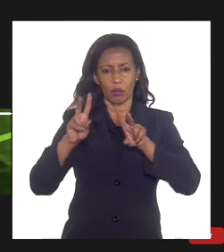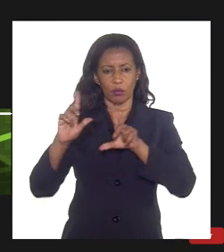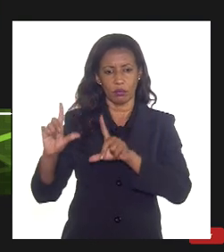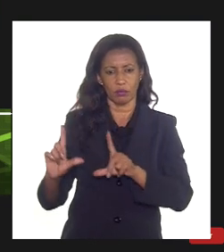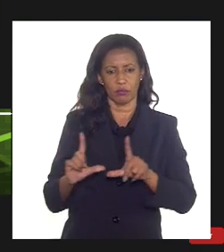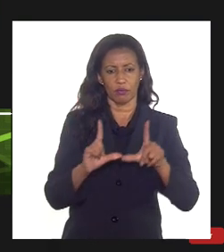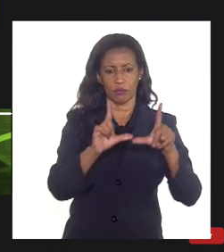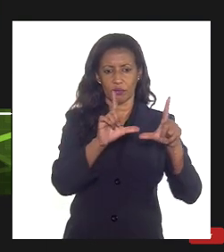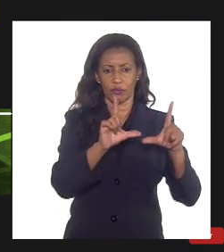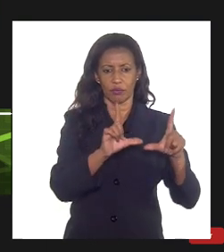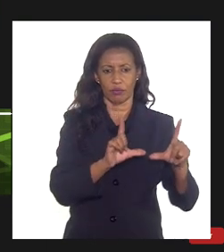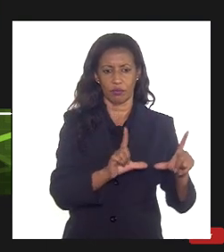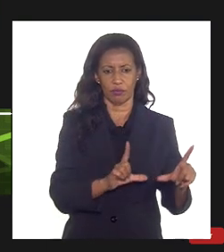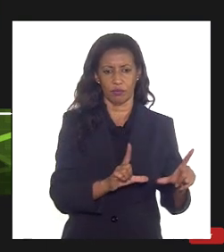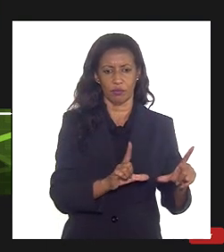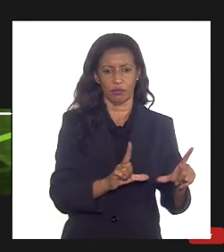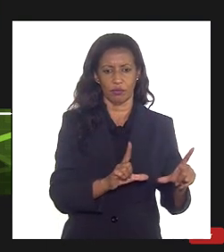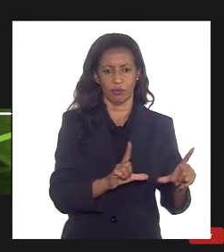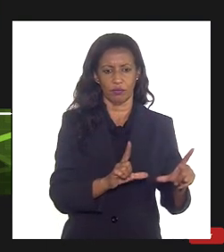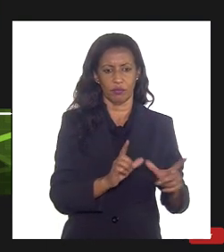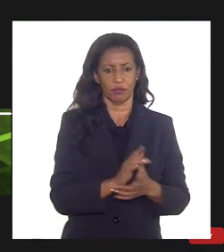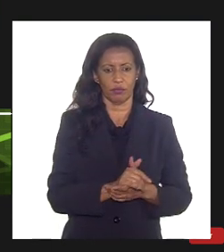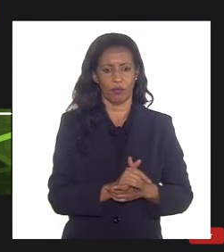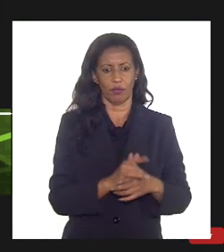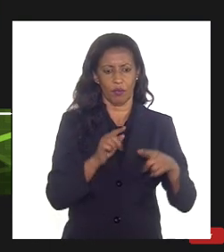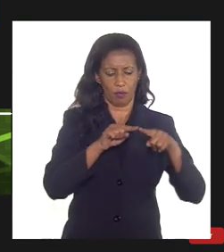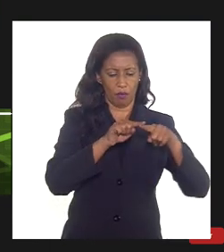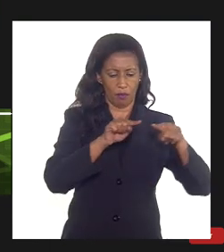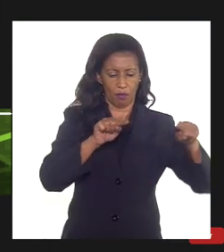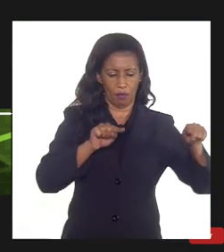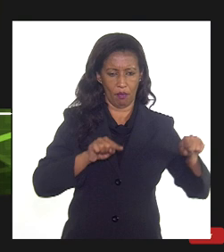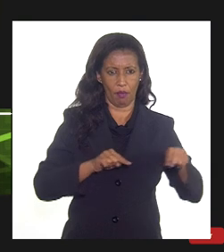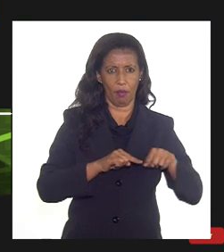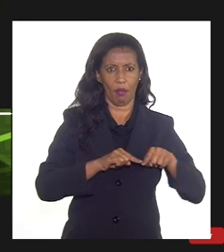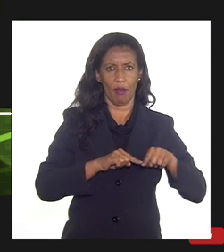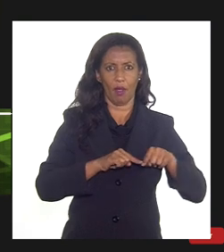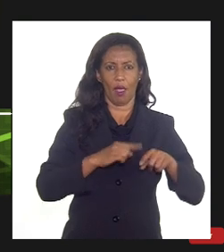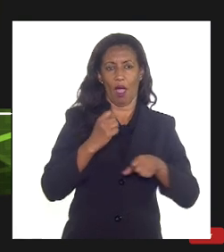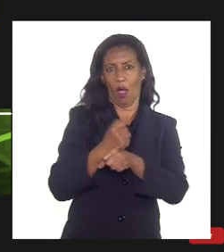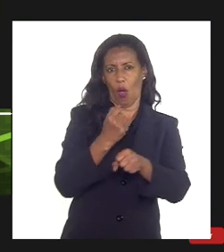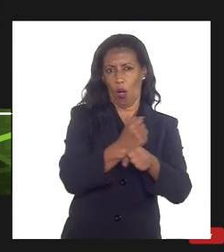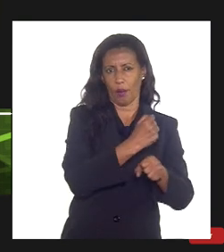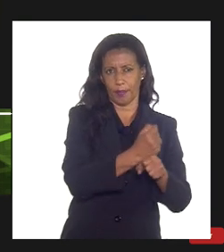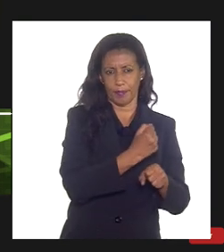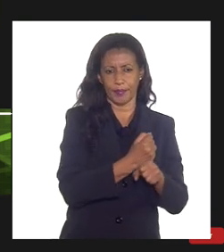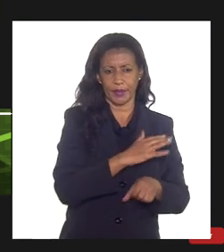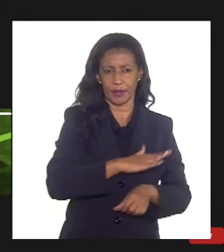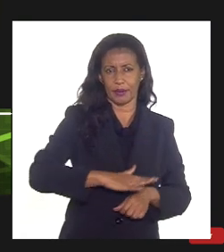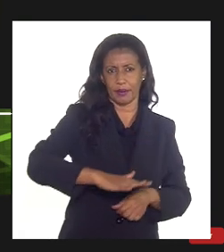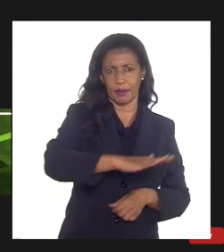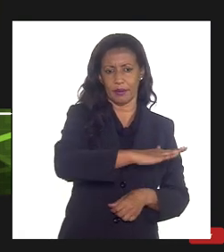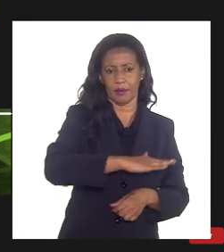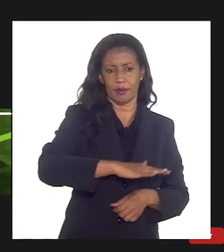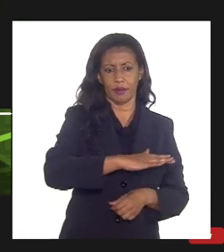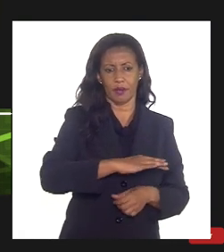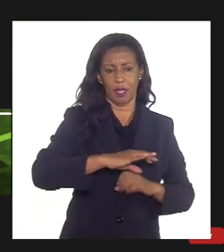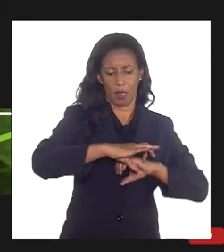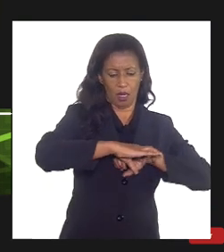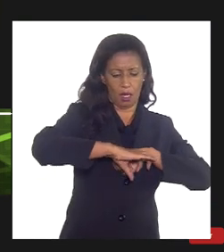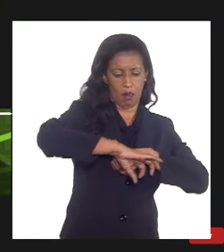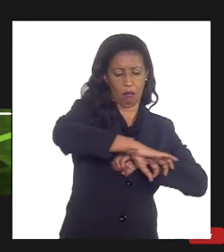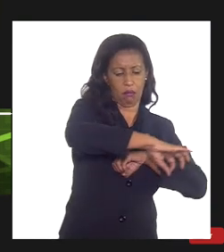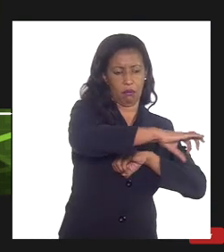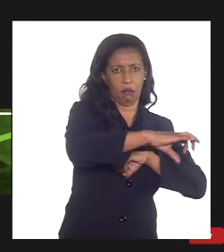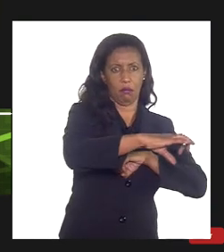abaixo, nós vemos aqui a área do terreno, o polo, e a ilustração dos gasodutos que vão